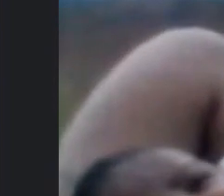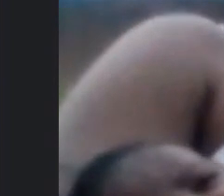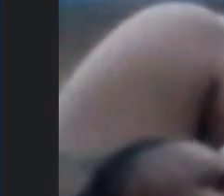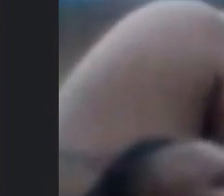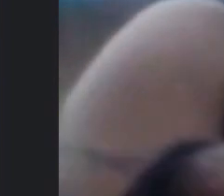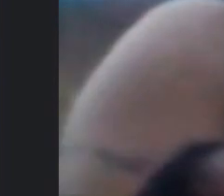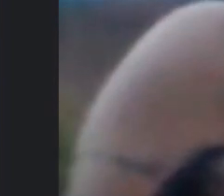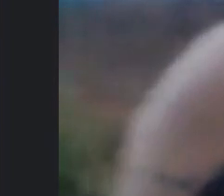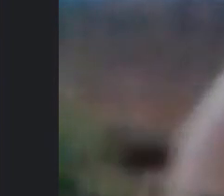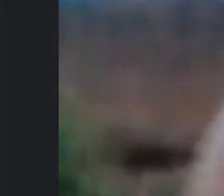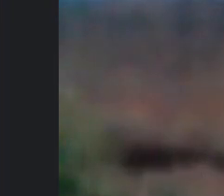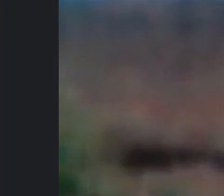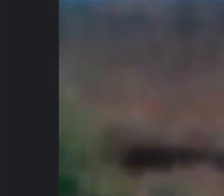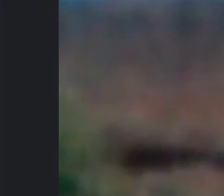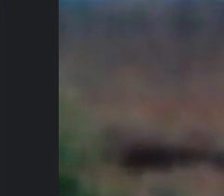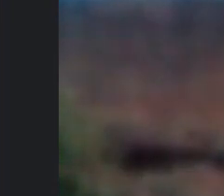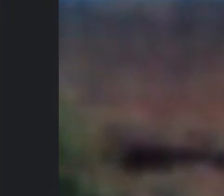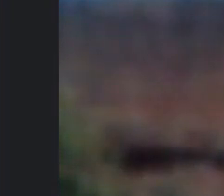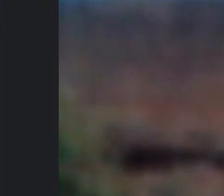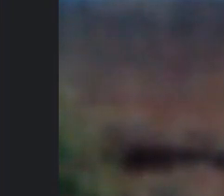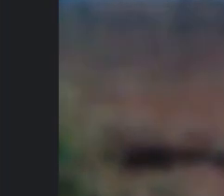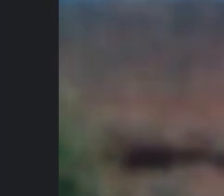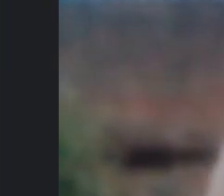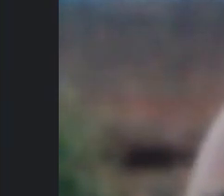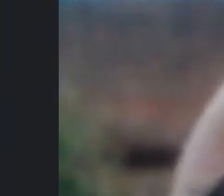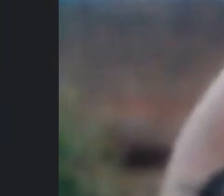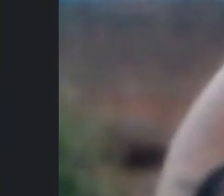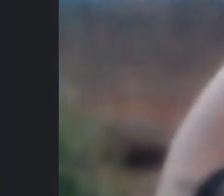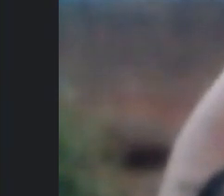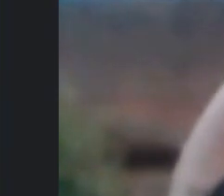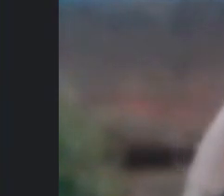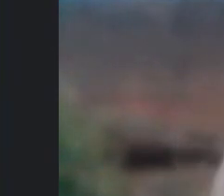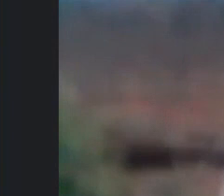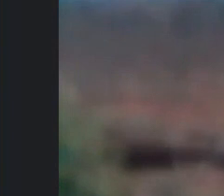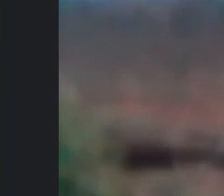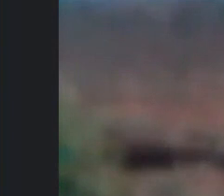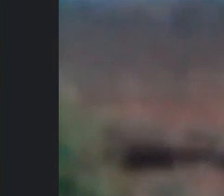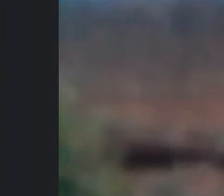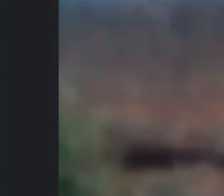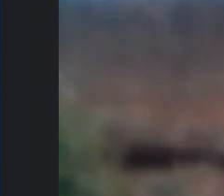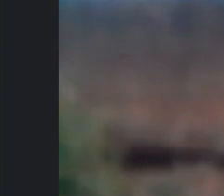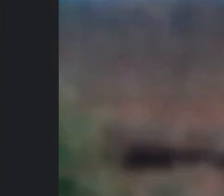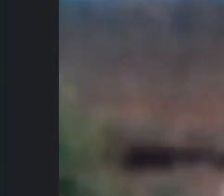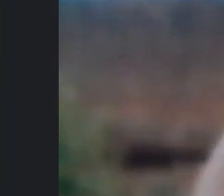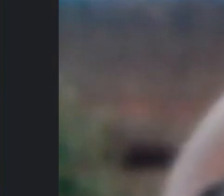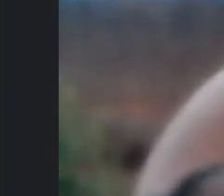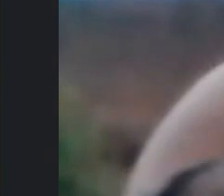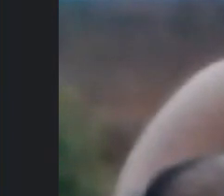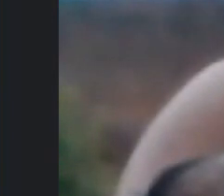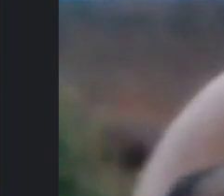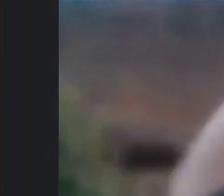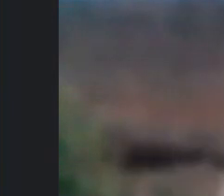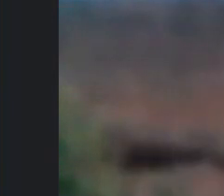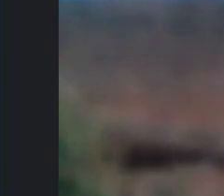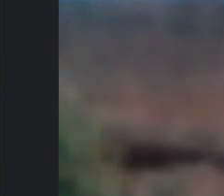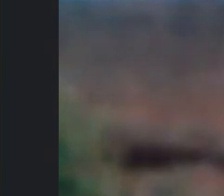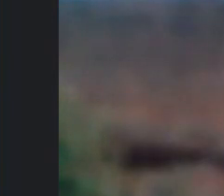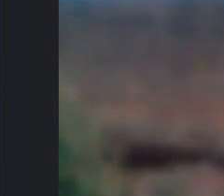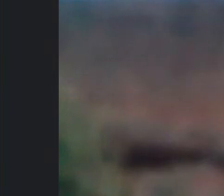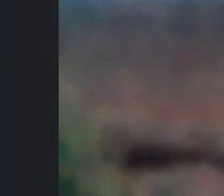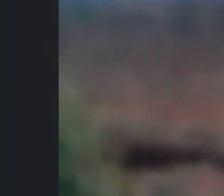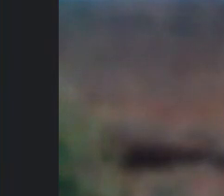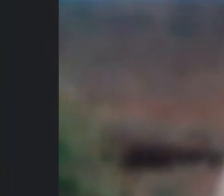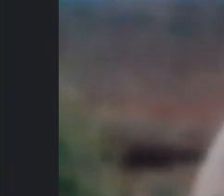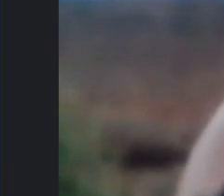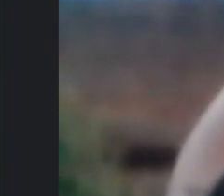história né de vida de cada uma e minha filha vai falar de um outro lugar também muito diferente do meu né e o quanto que pra